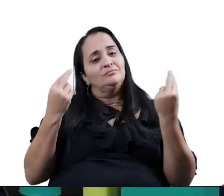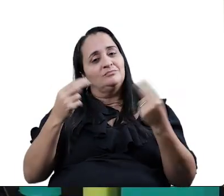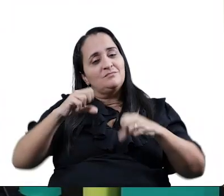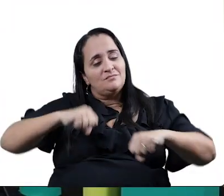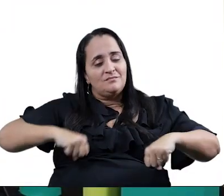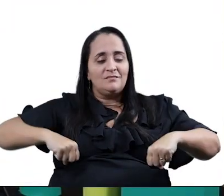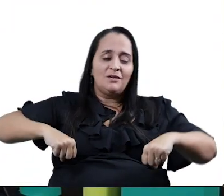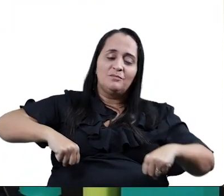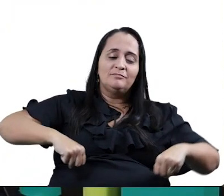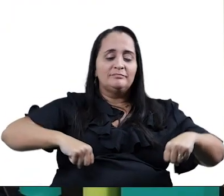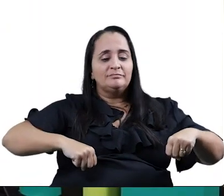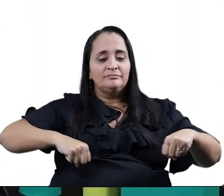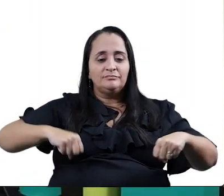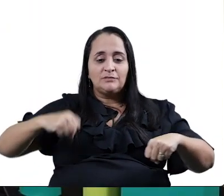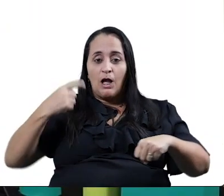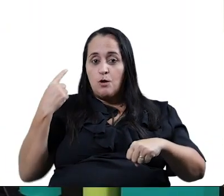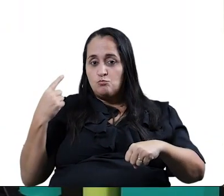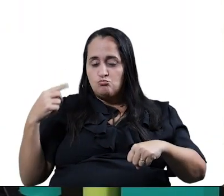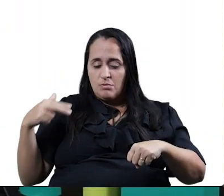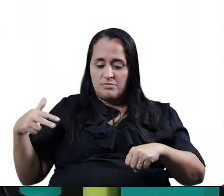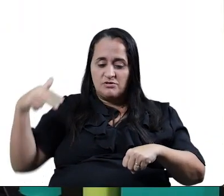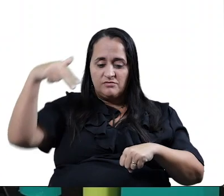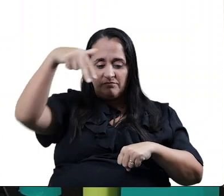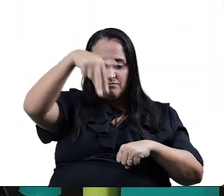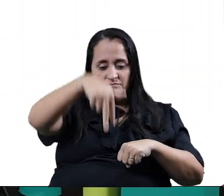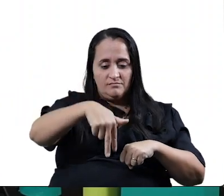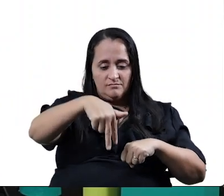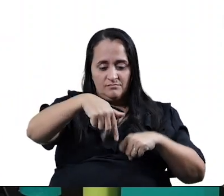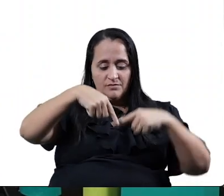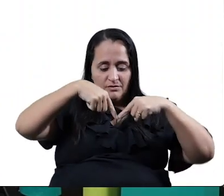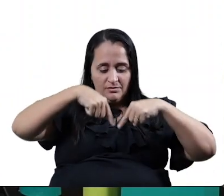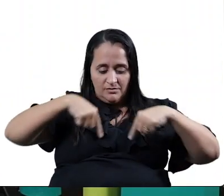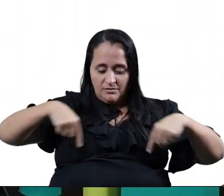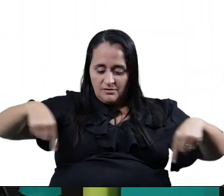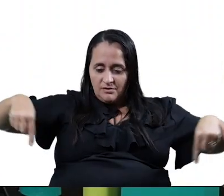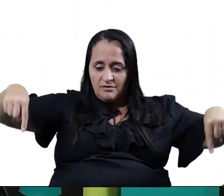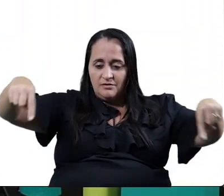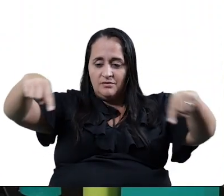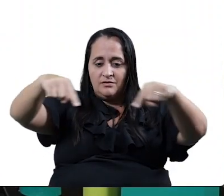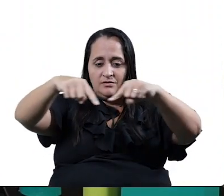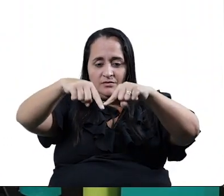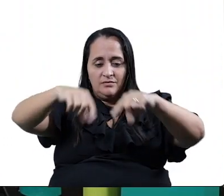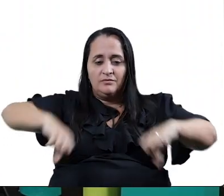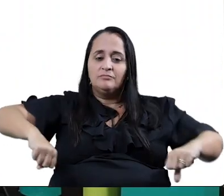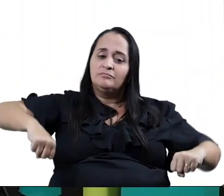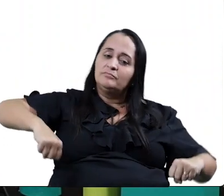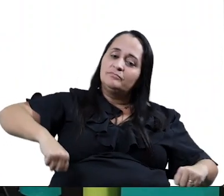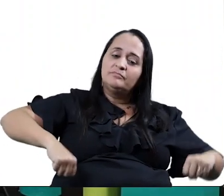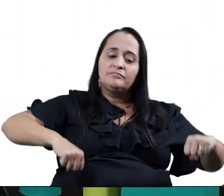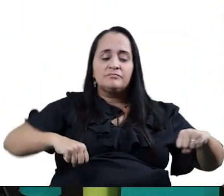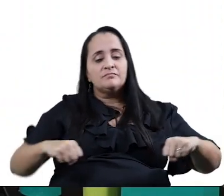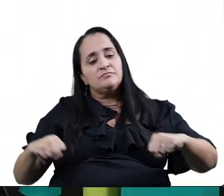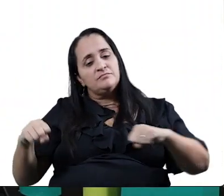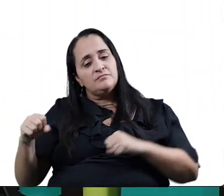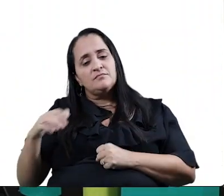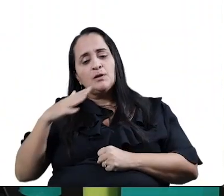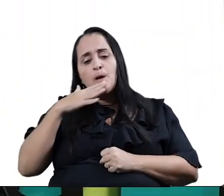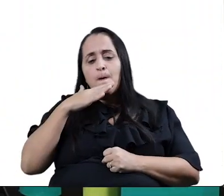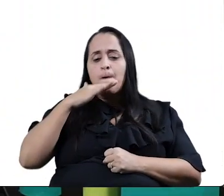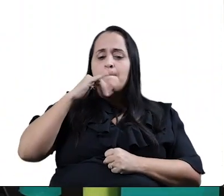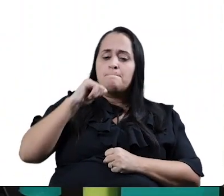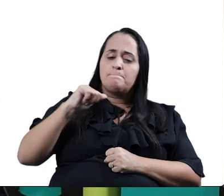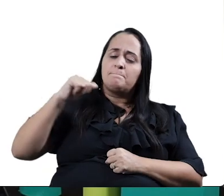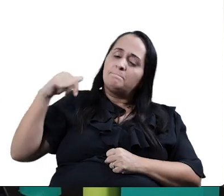Aí depois, um entra na roda. Um entra na roda, aí é o Pai Francisco. Aí todo mundo canta. Pai Francisco